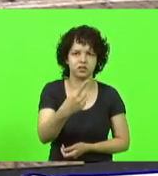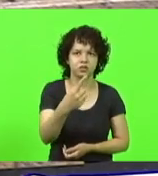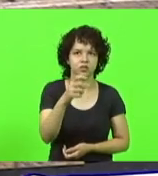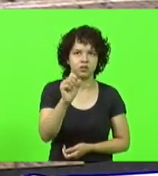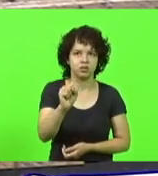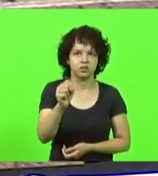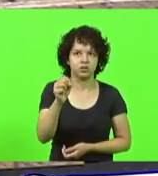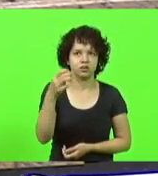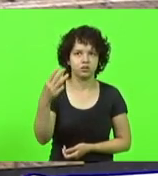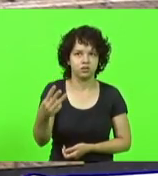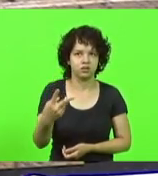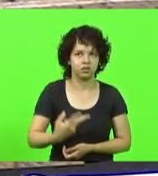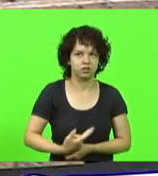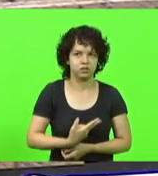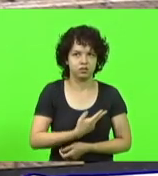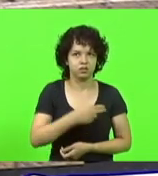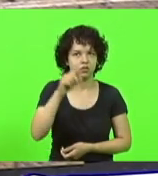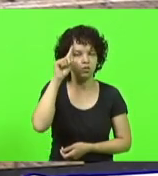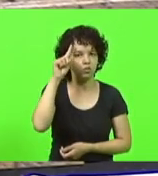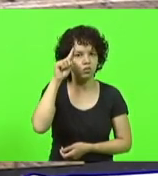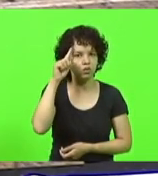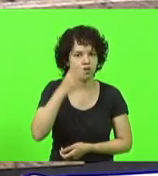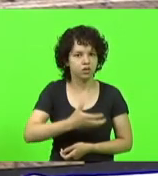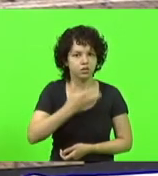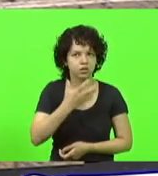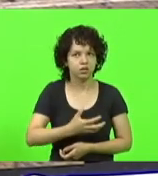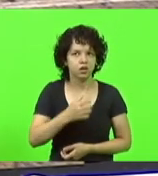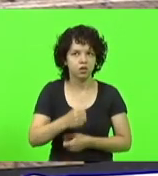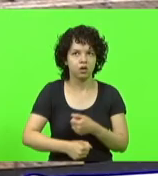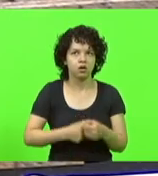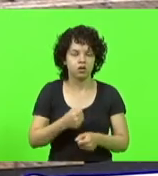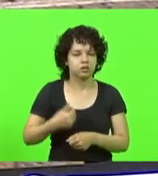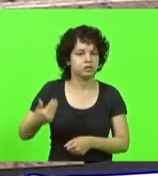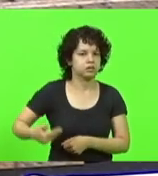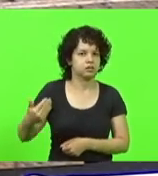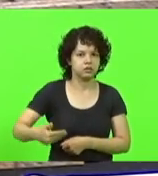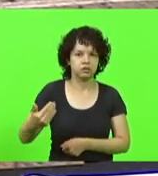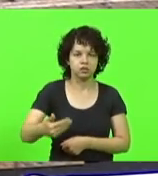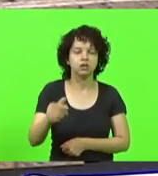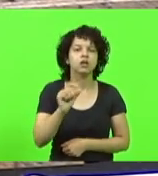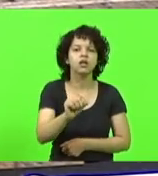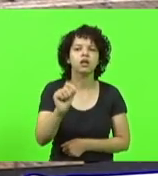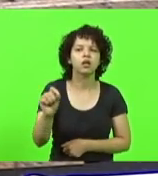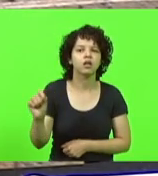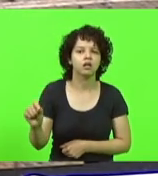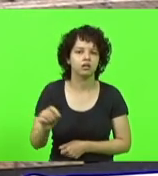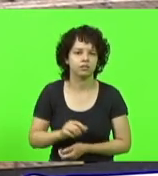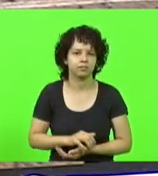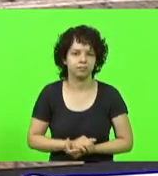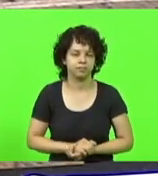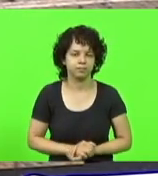183 cirurgias por dia Natal, Ano Novo, sem parar um segundo. O que é isso?